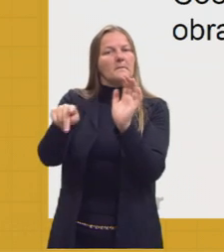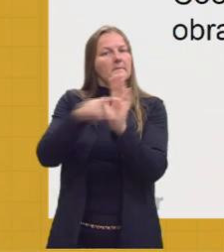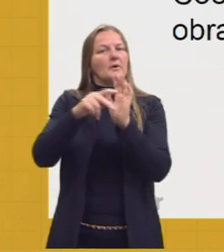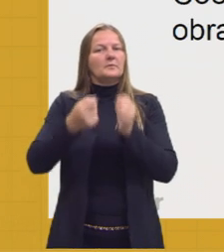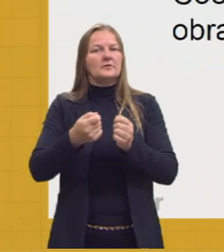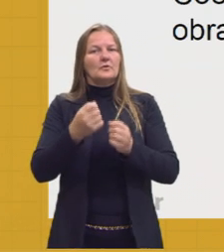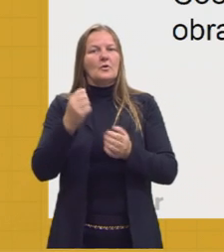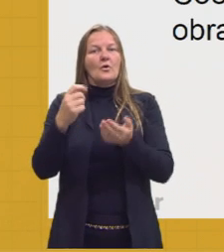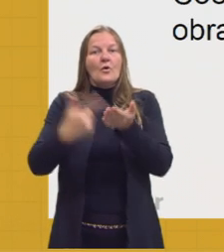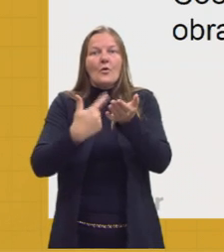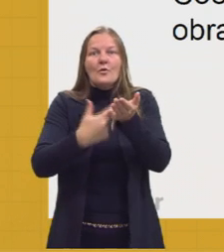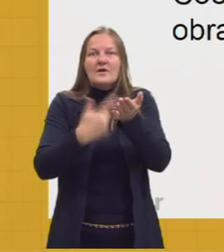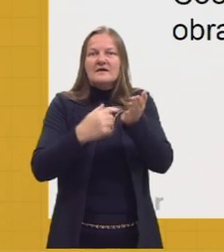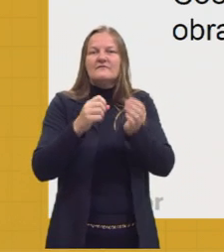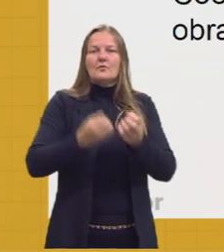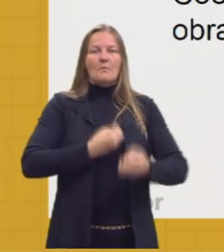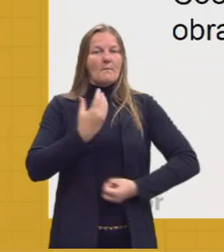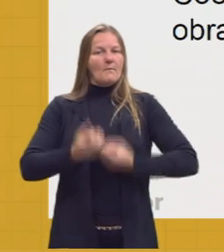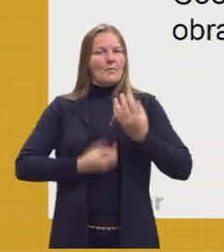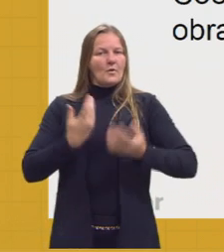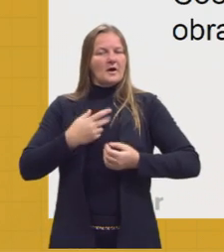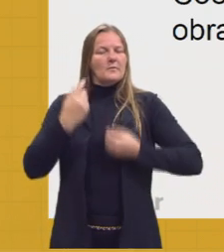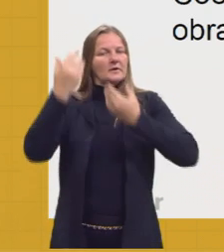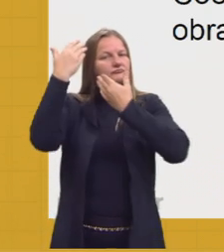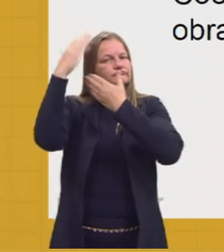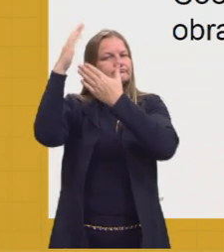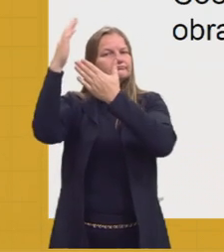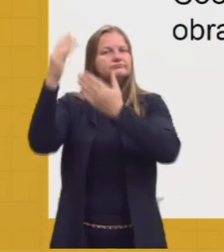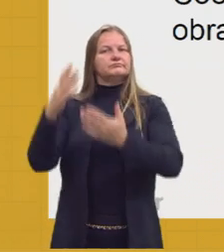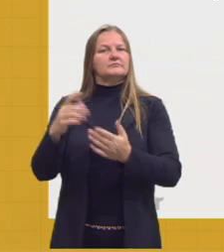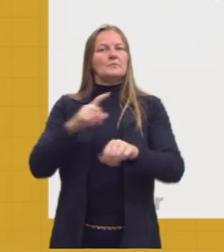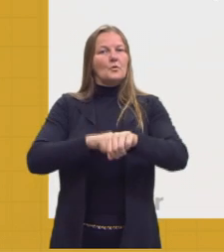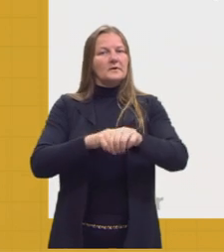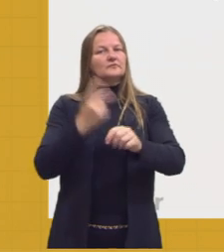dedicada. Então esse poema se trata desse tema.